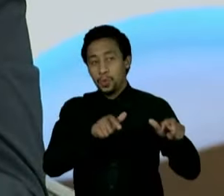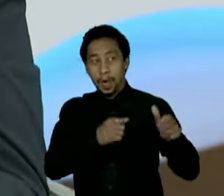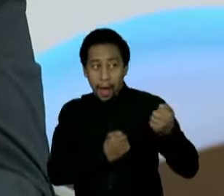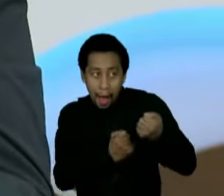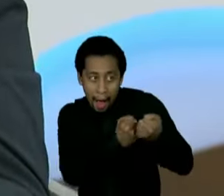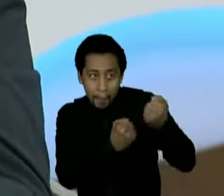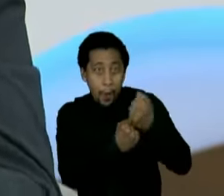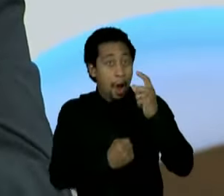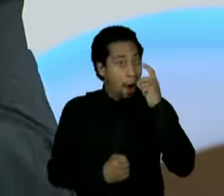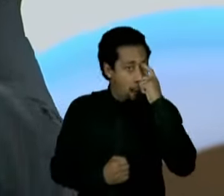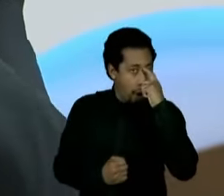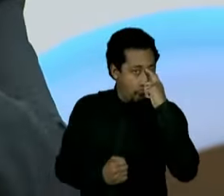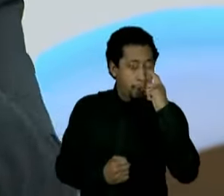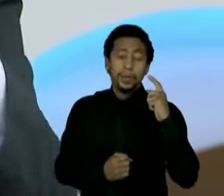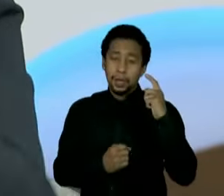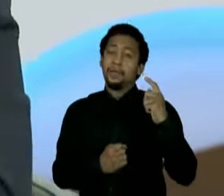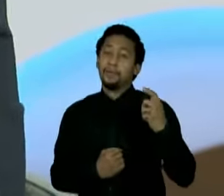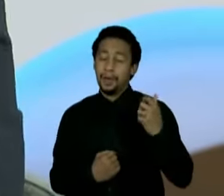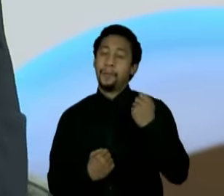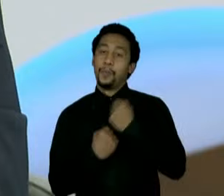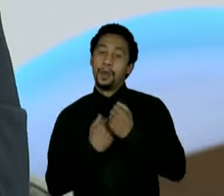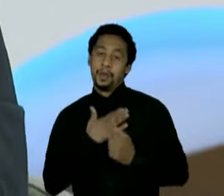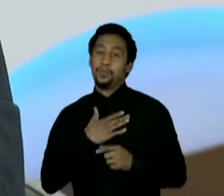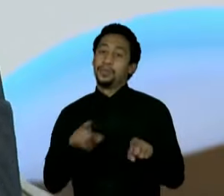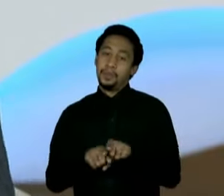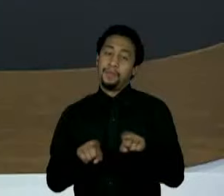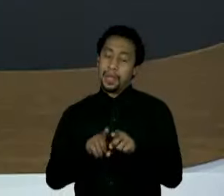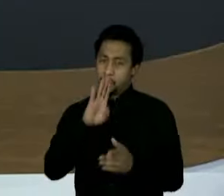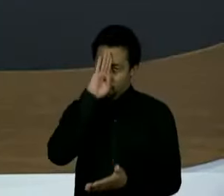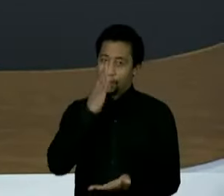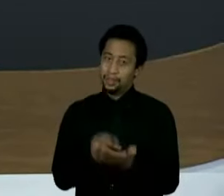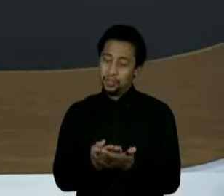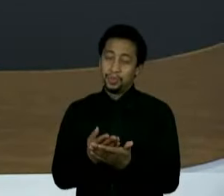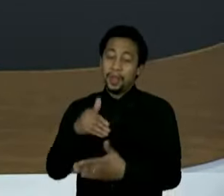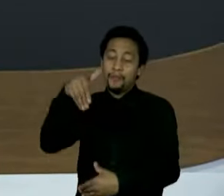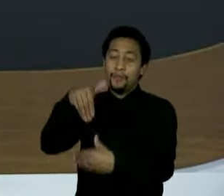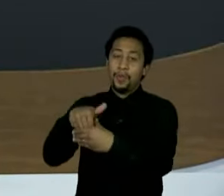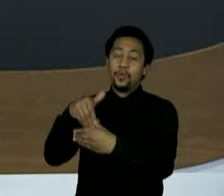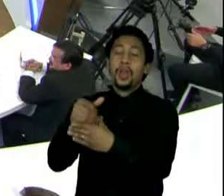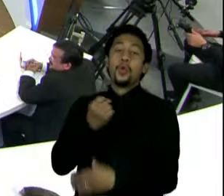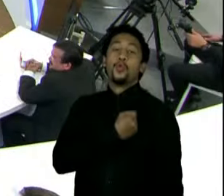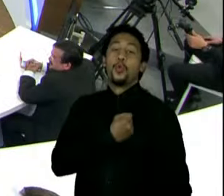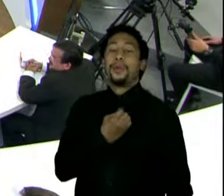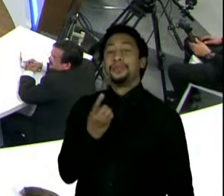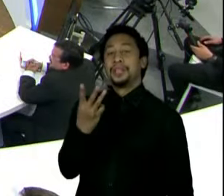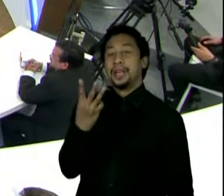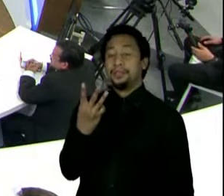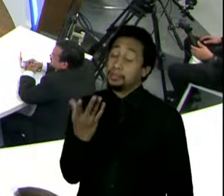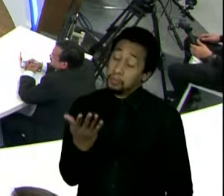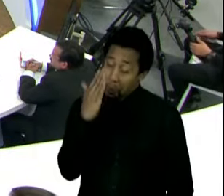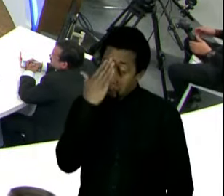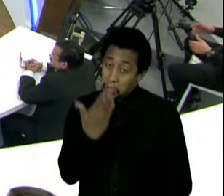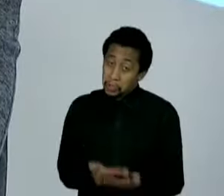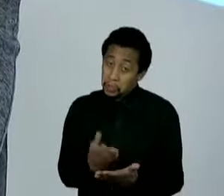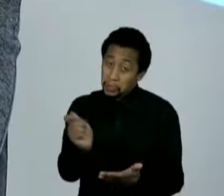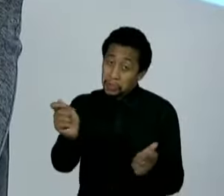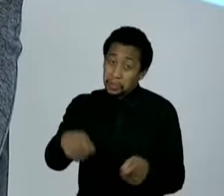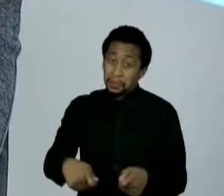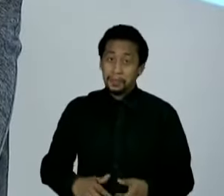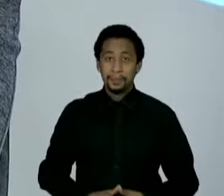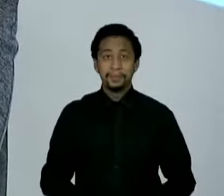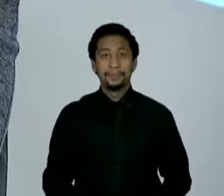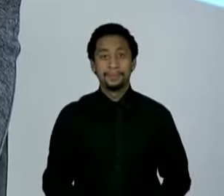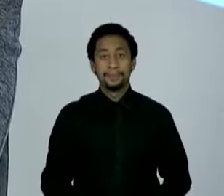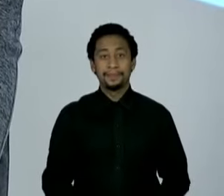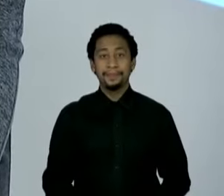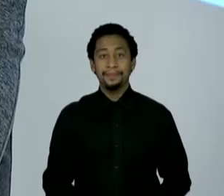votar duas vezes 13, é como eu imagino. Taiguara, por favor. Boa noite, governador. O senhor até agora